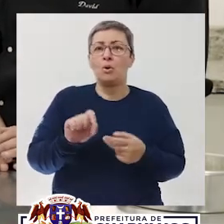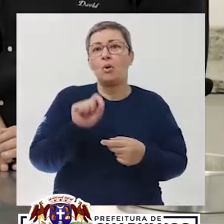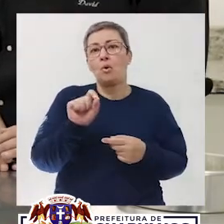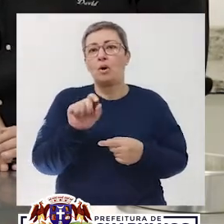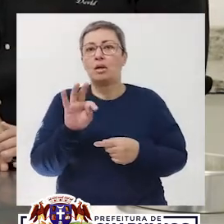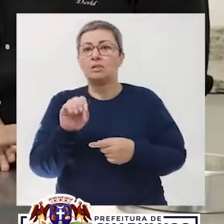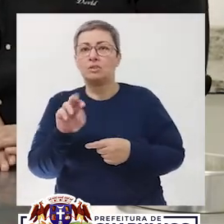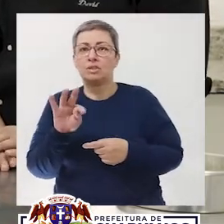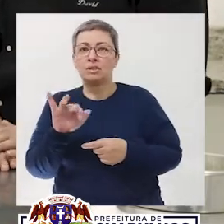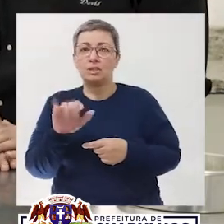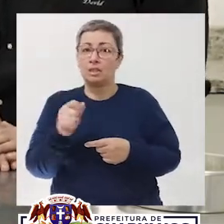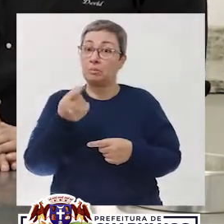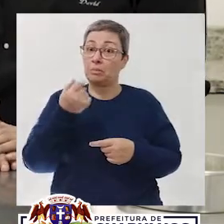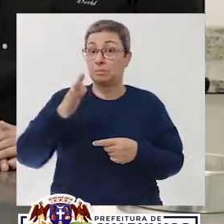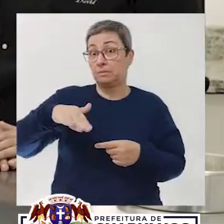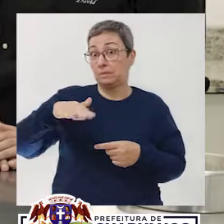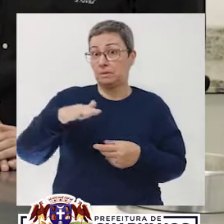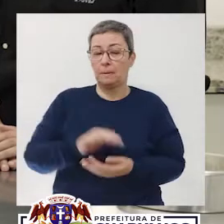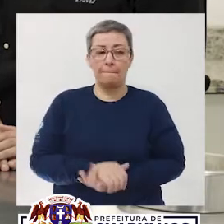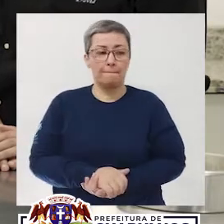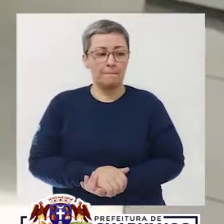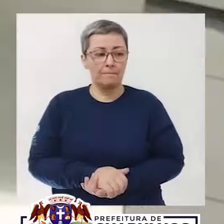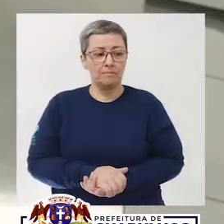né? É, que é mais econômica É mais econômica